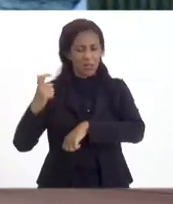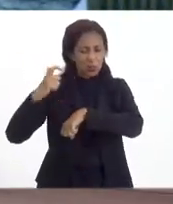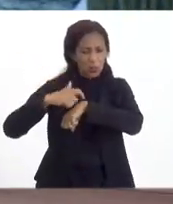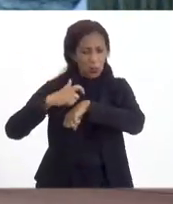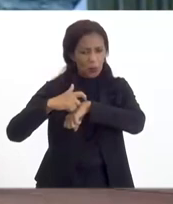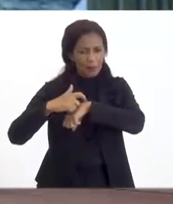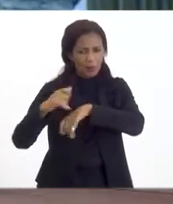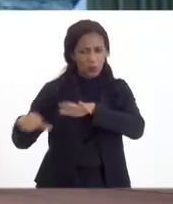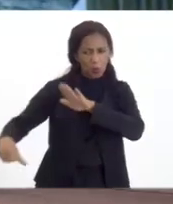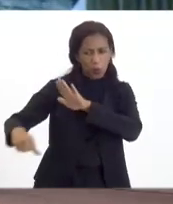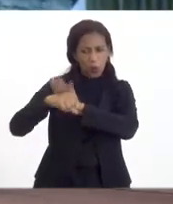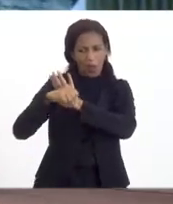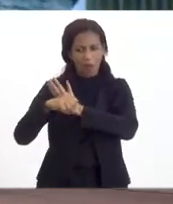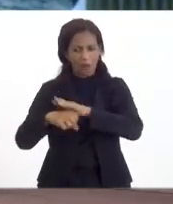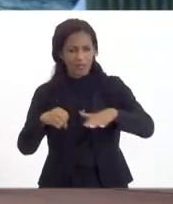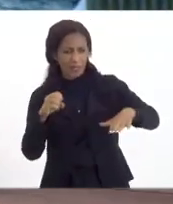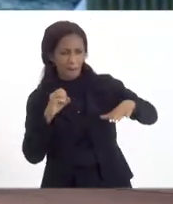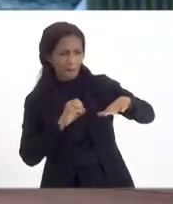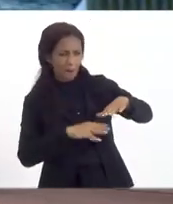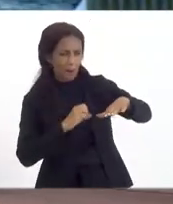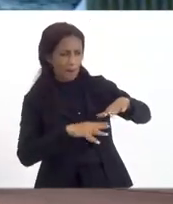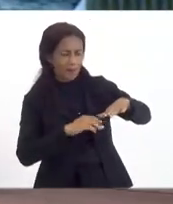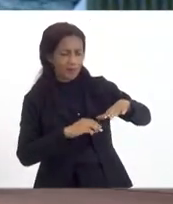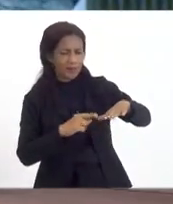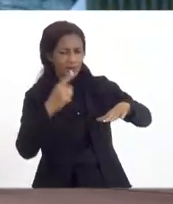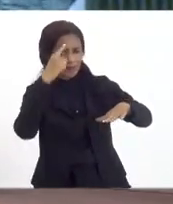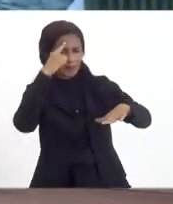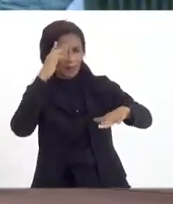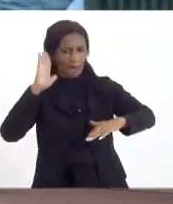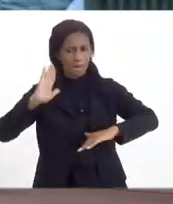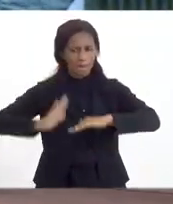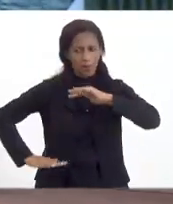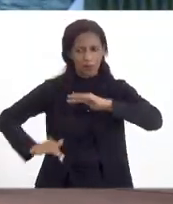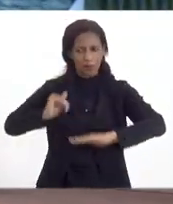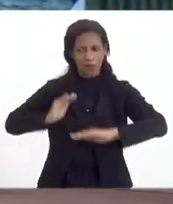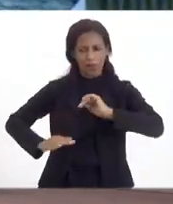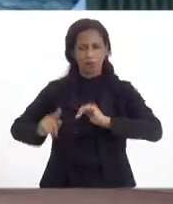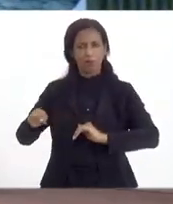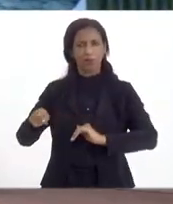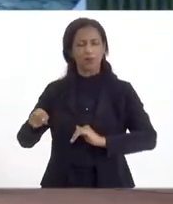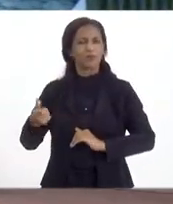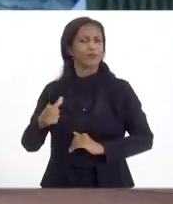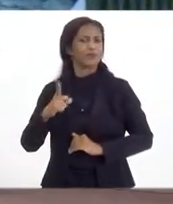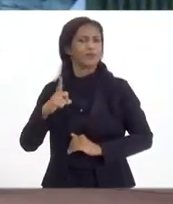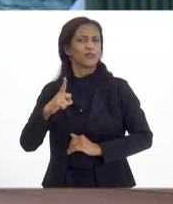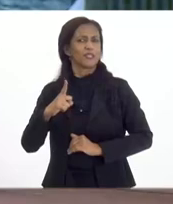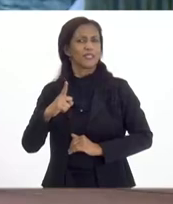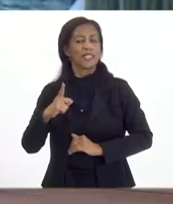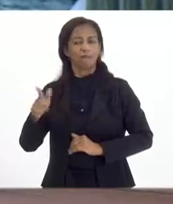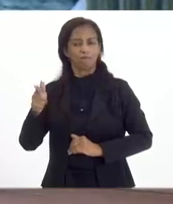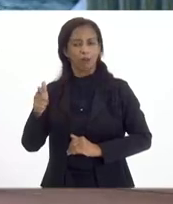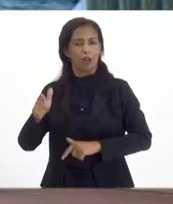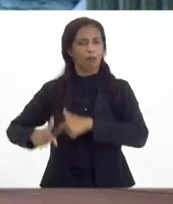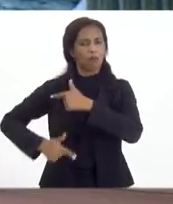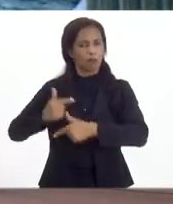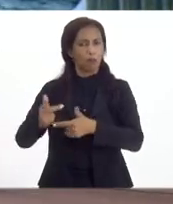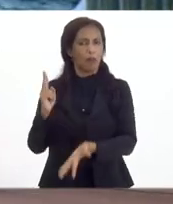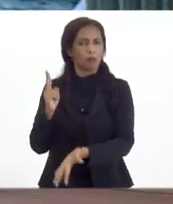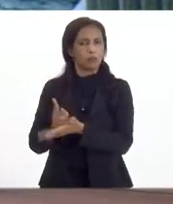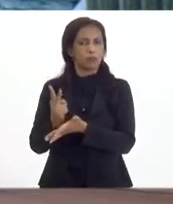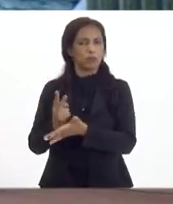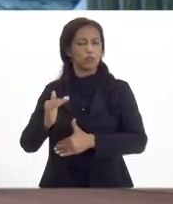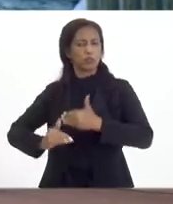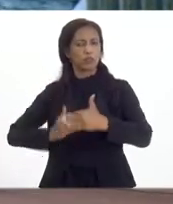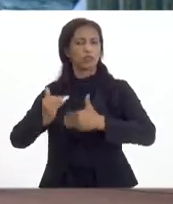de investimento, se você pensar em estratégias de capacitação desses profissionais da indústria química, você garante a empregabilidade, garante o desenvolvimento do